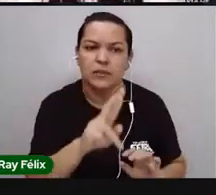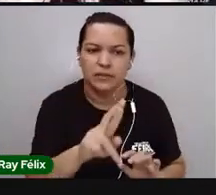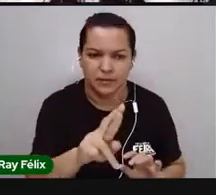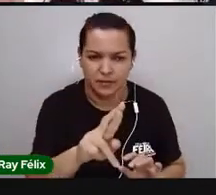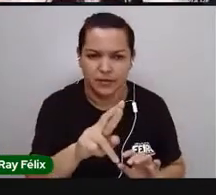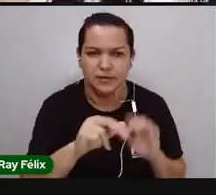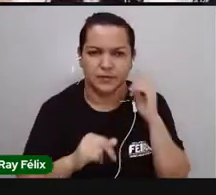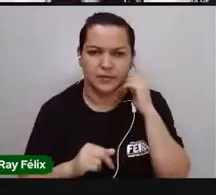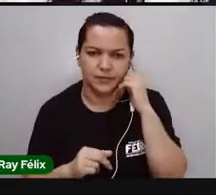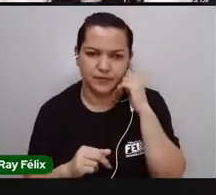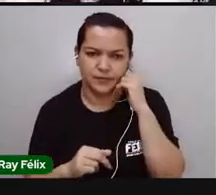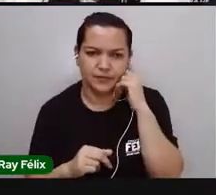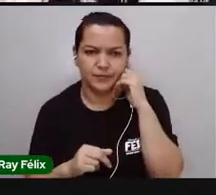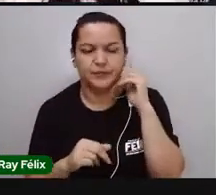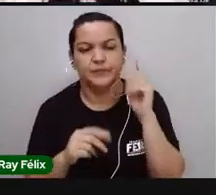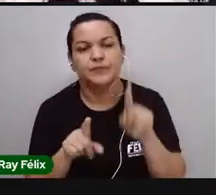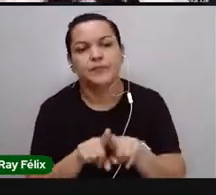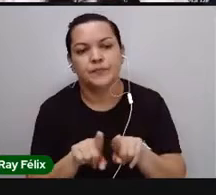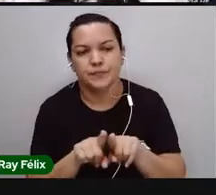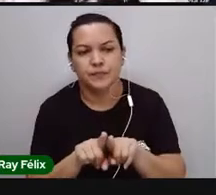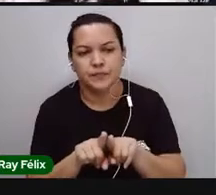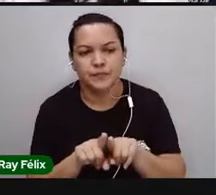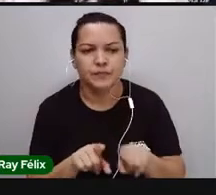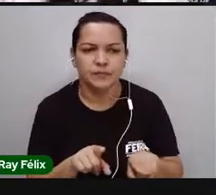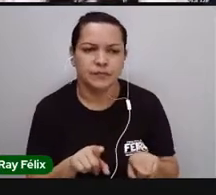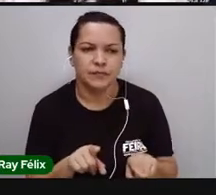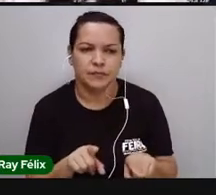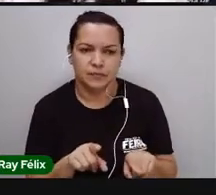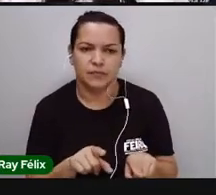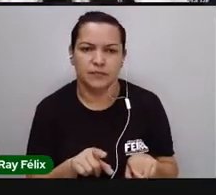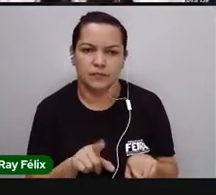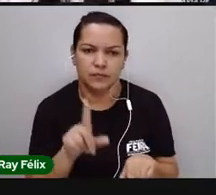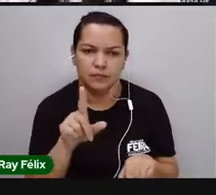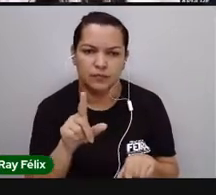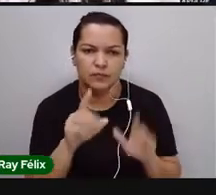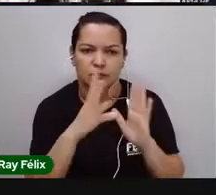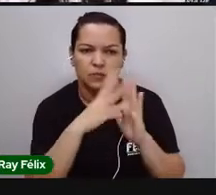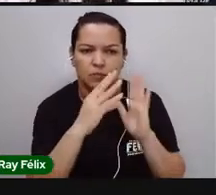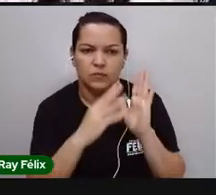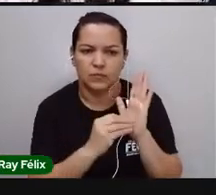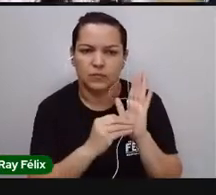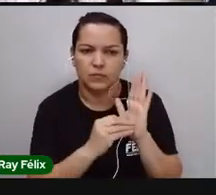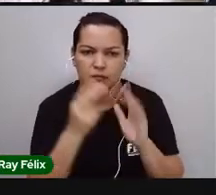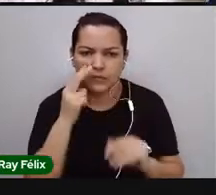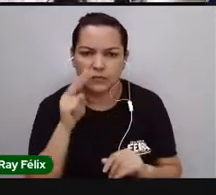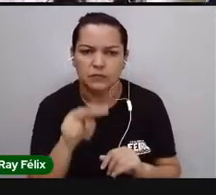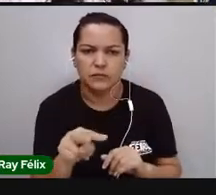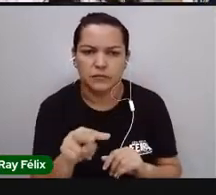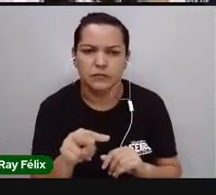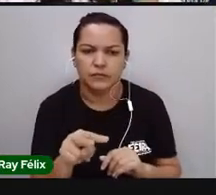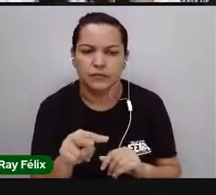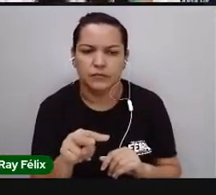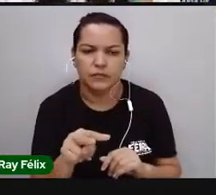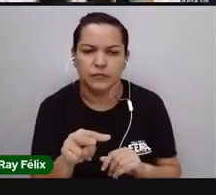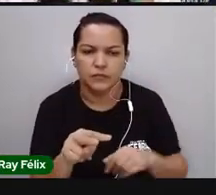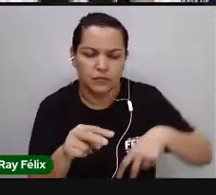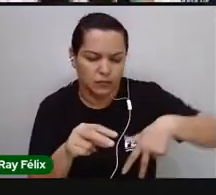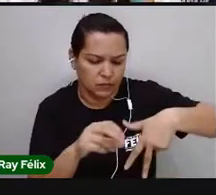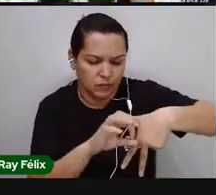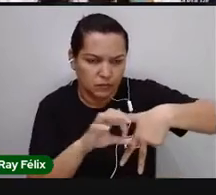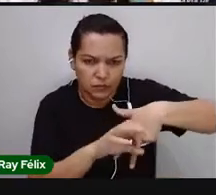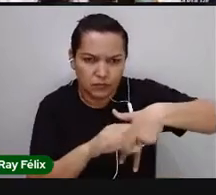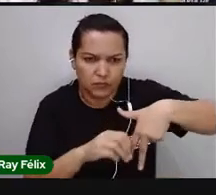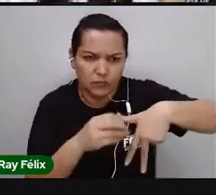E aí, indo mais à frente um pouco no nosso conteúdo. O a gente viu? A gente viu os órgãos. Então, vamos testar os